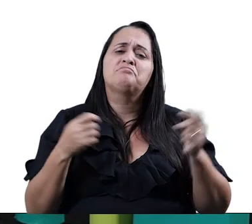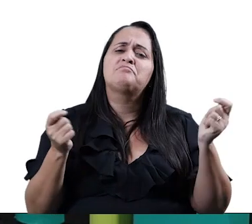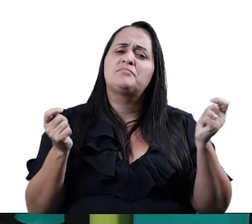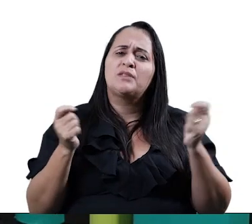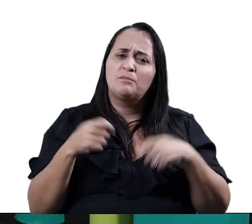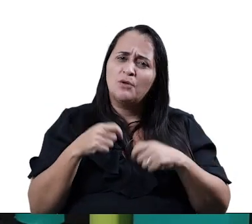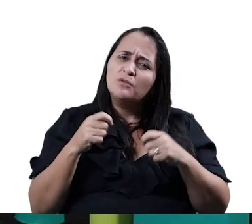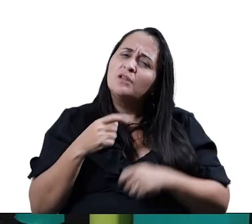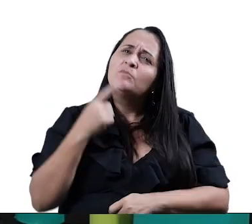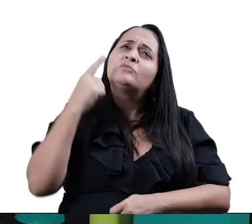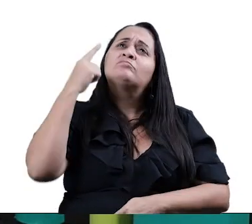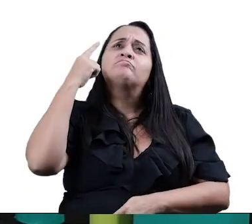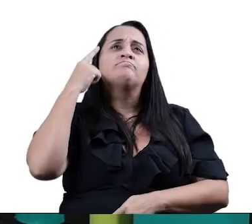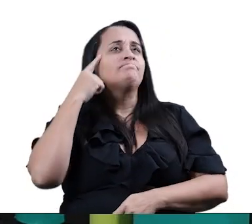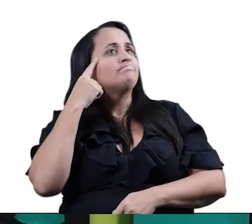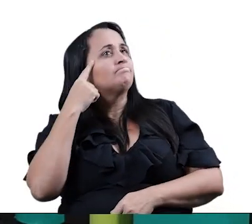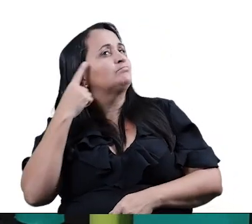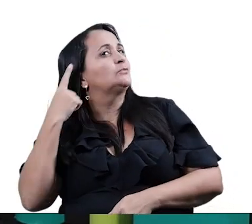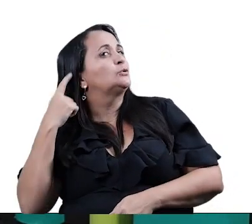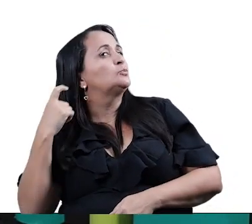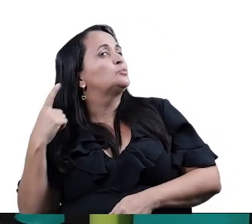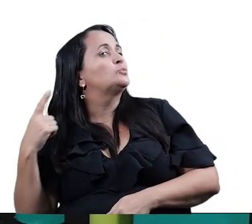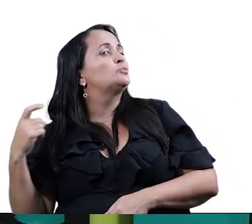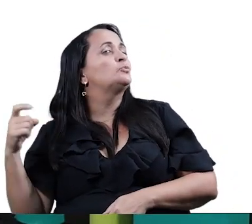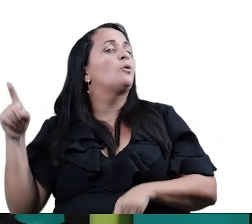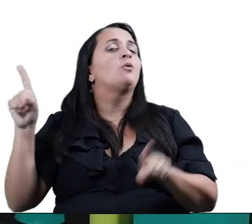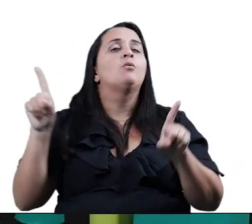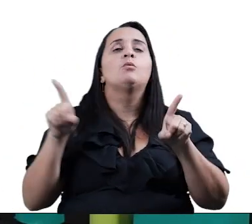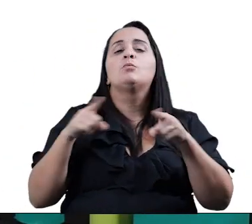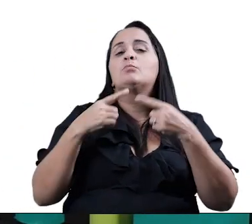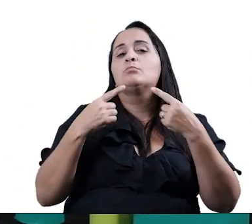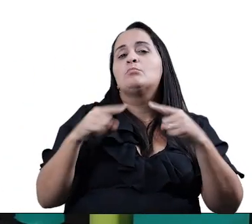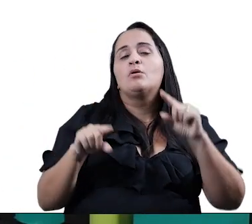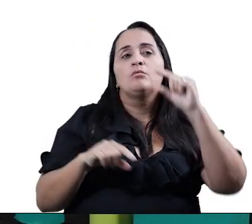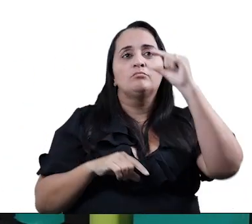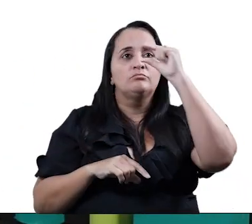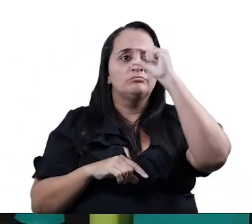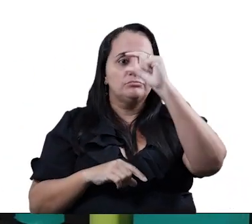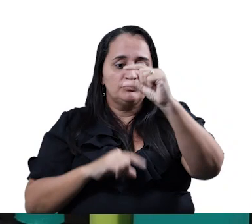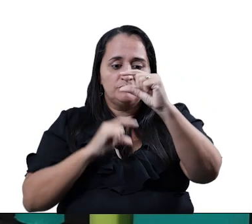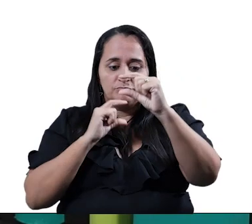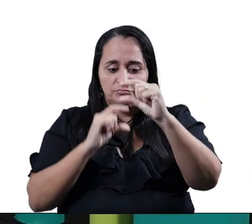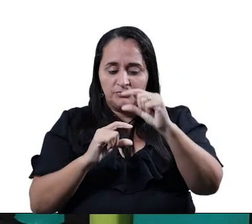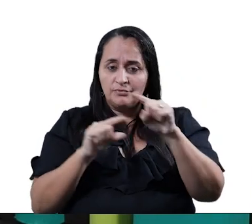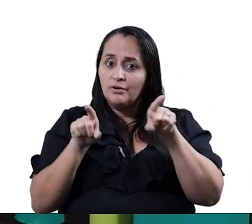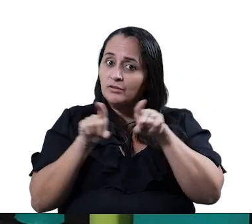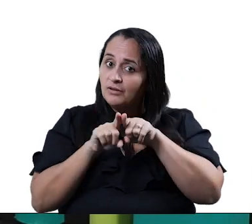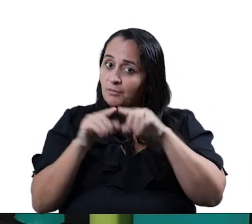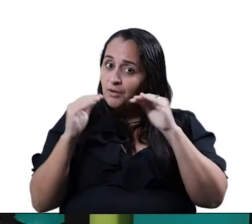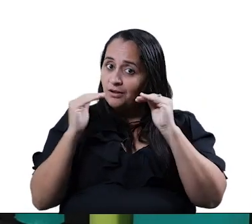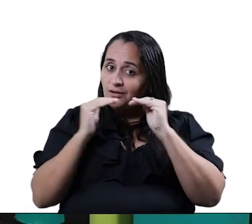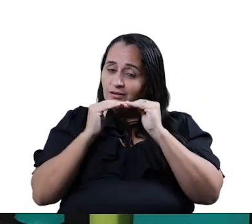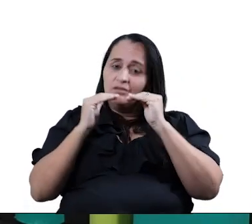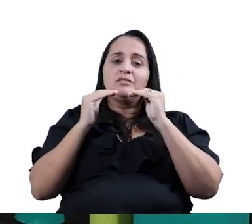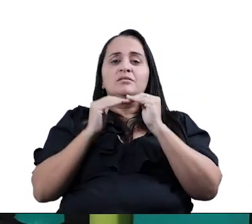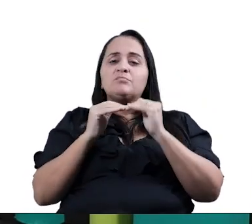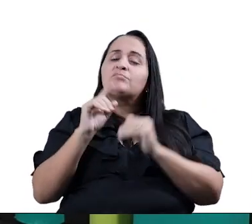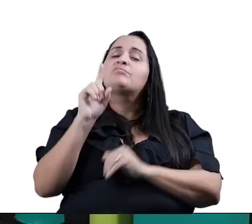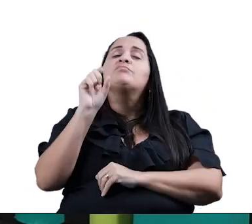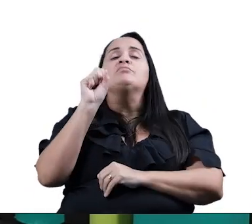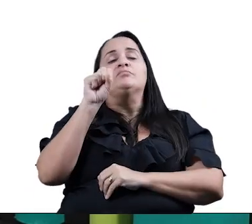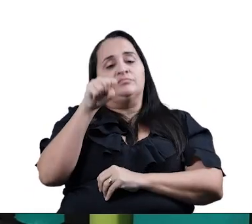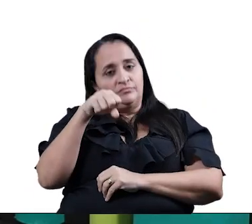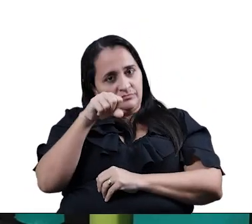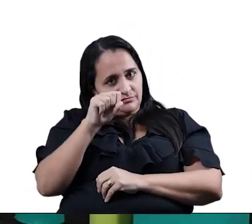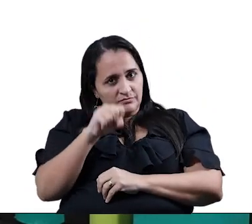sonoridade, refrão e tem rimas. As músicas, assim